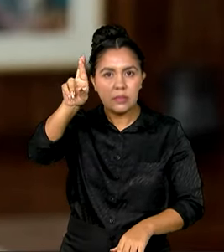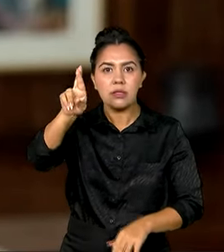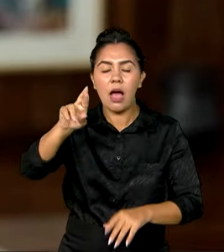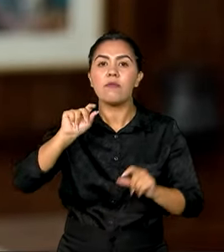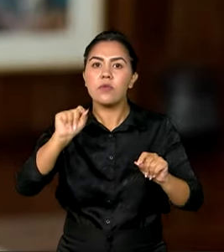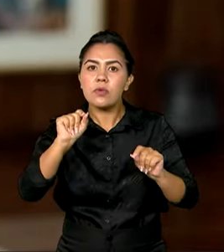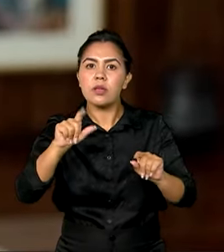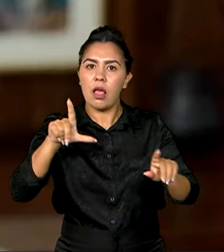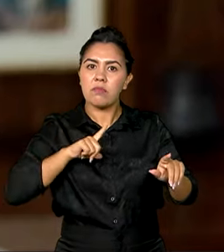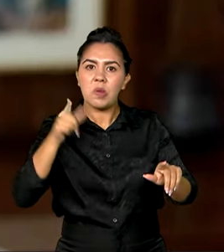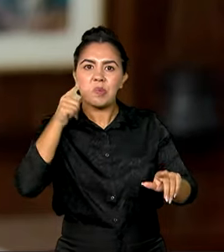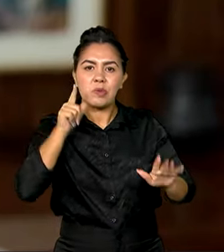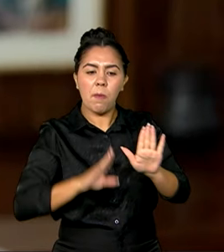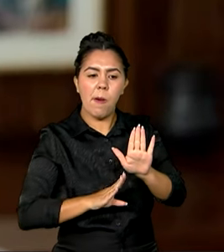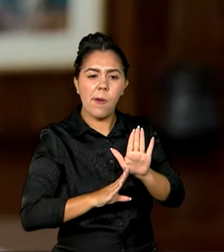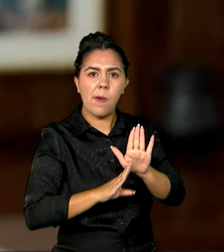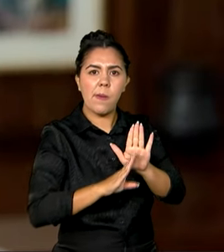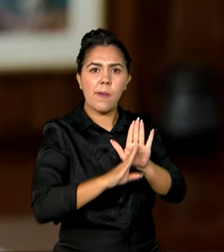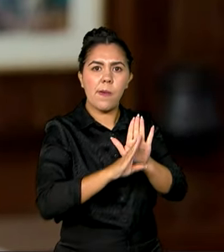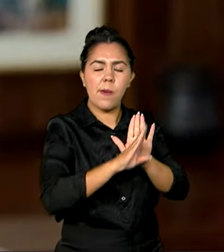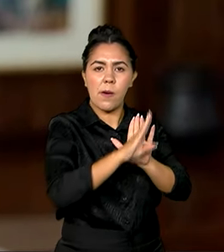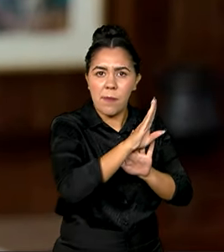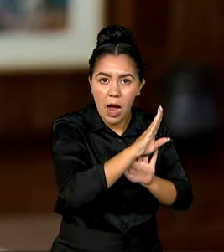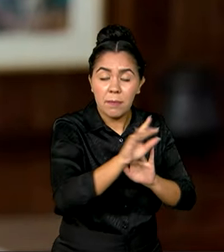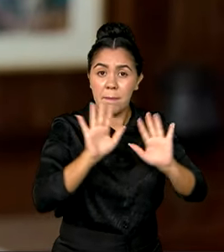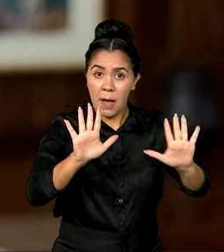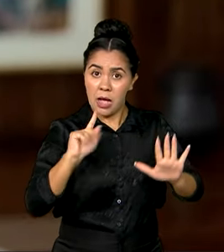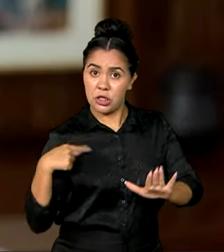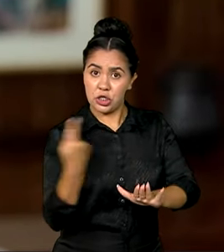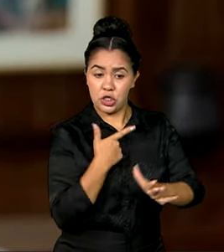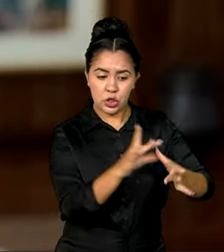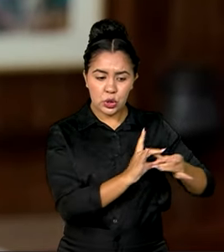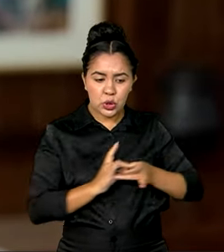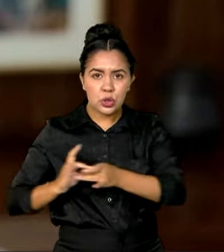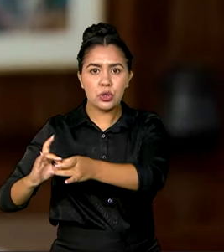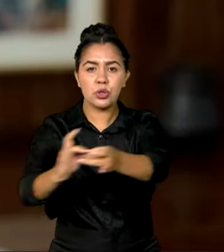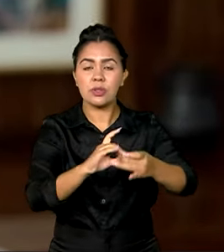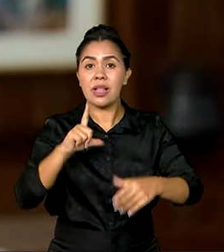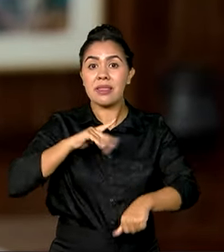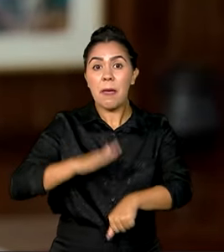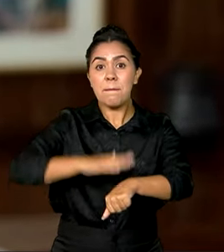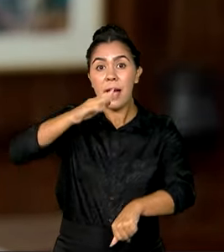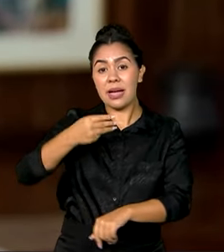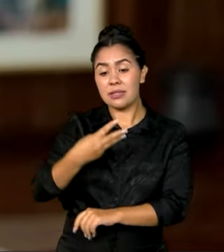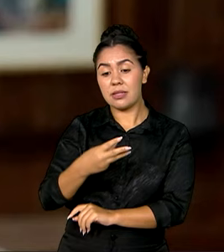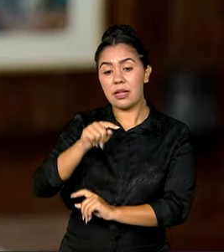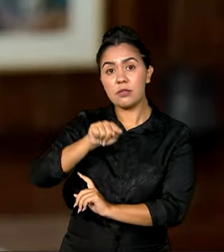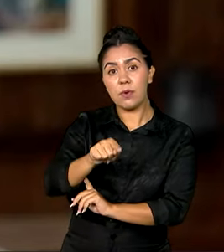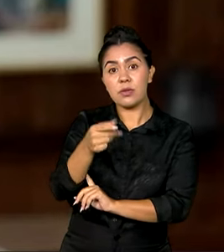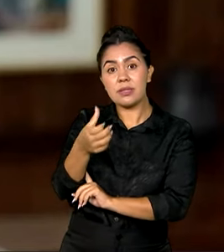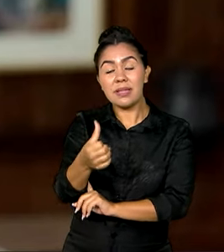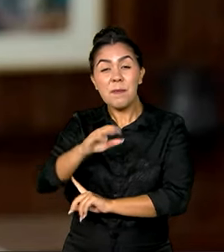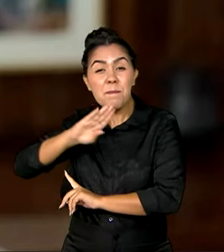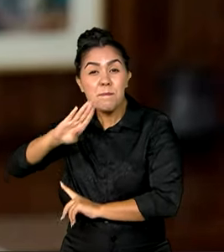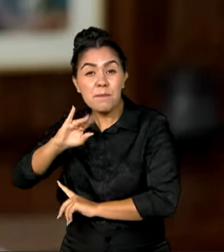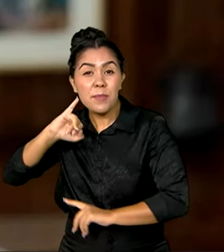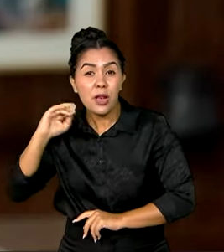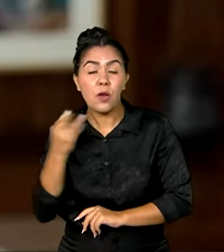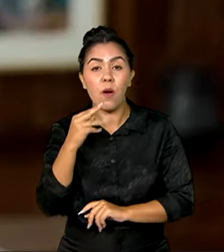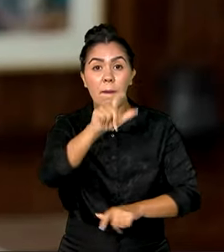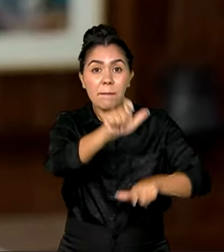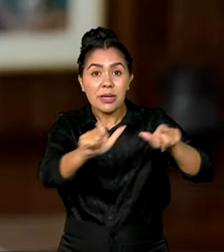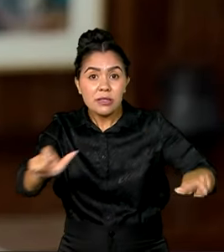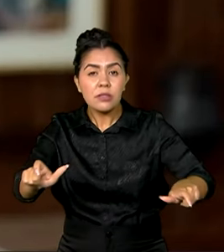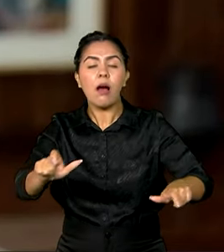mundial nas últimas décadas. Juntos, somos mais de 3,6 bilhões de pessoas que integram o